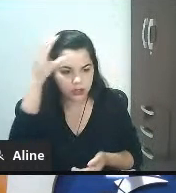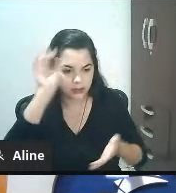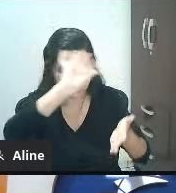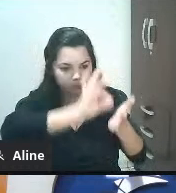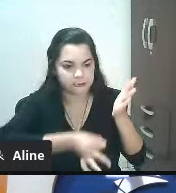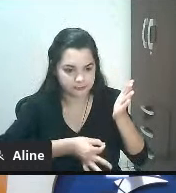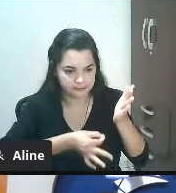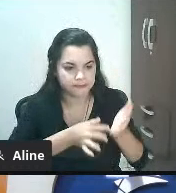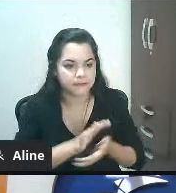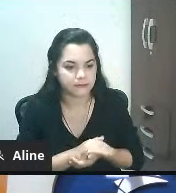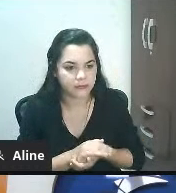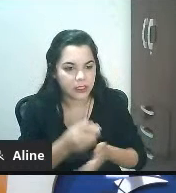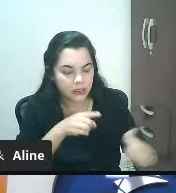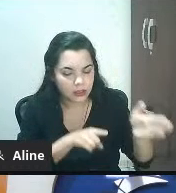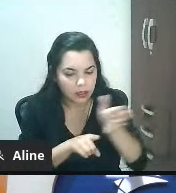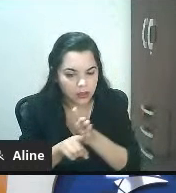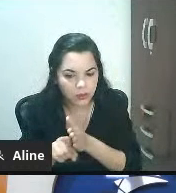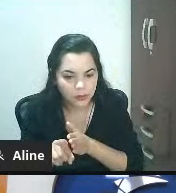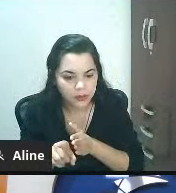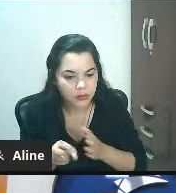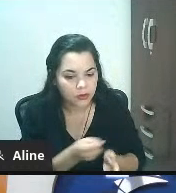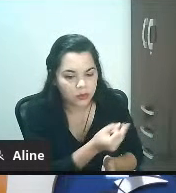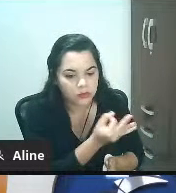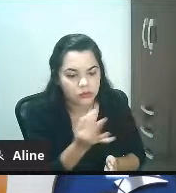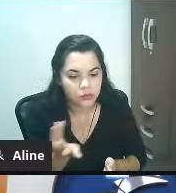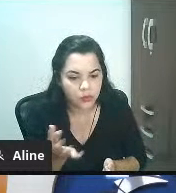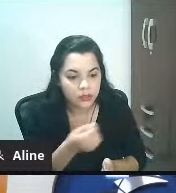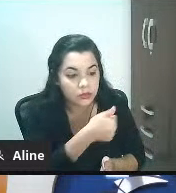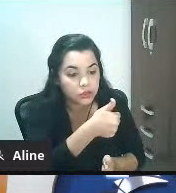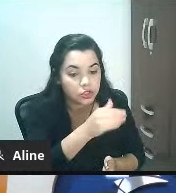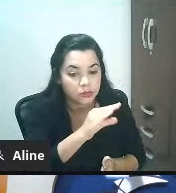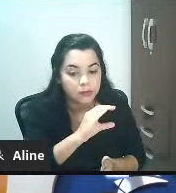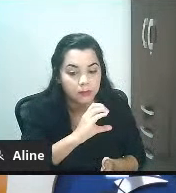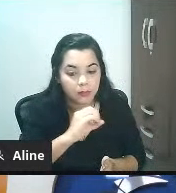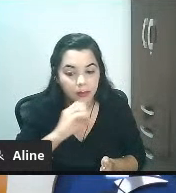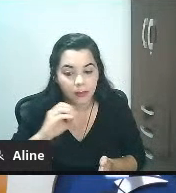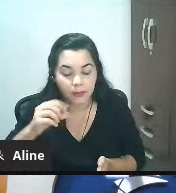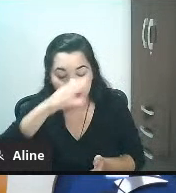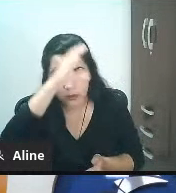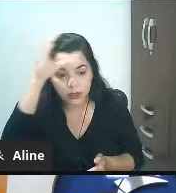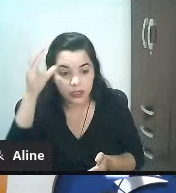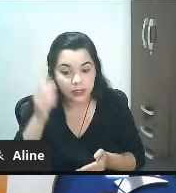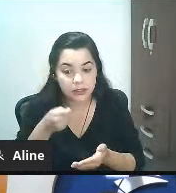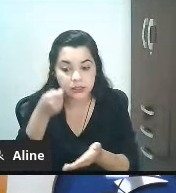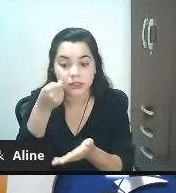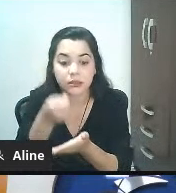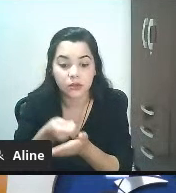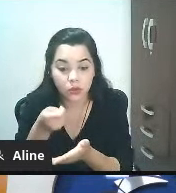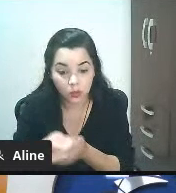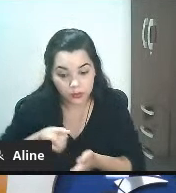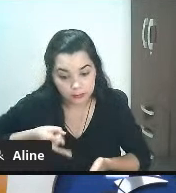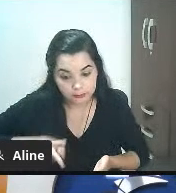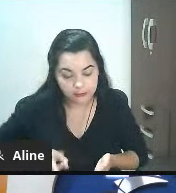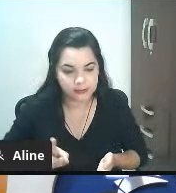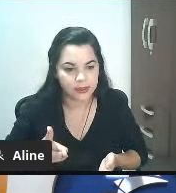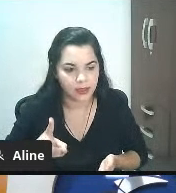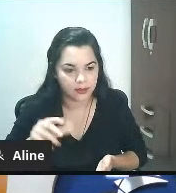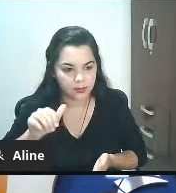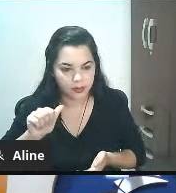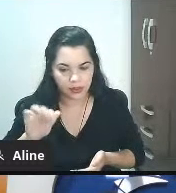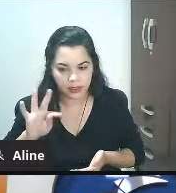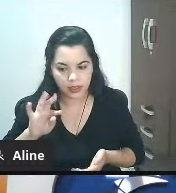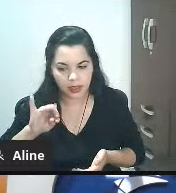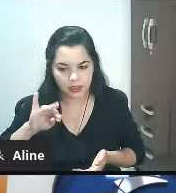pergunto para ele quantos desses mil quantos desses mil clientes são clientes que compram com regularidade ativos aí ele fala assim ah são